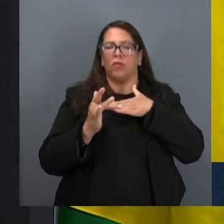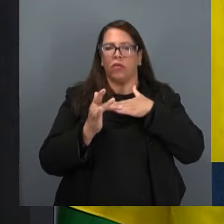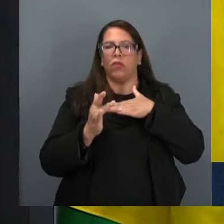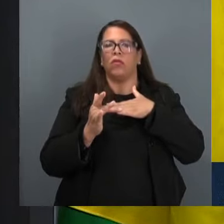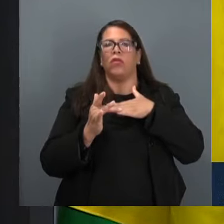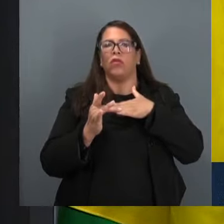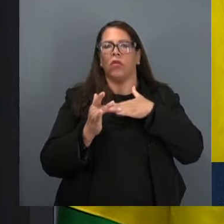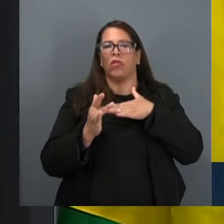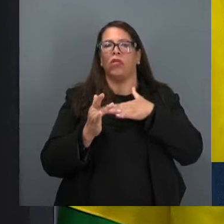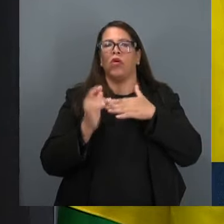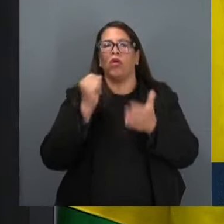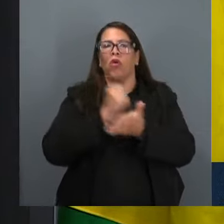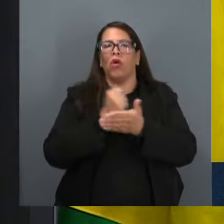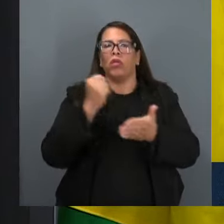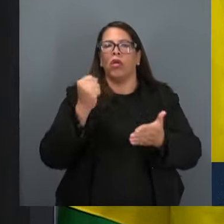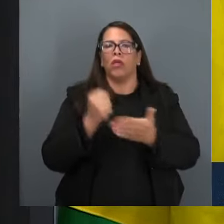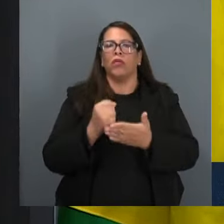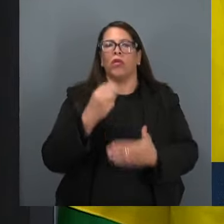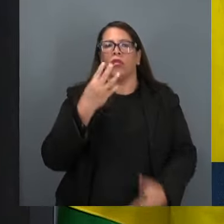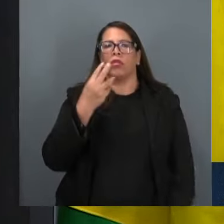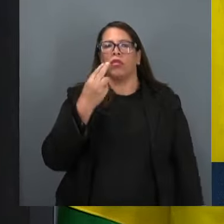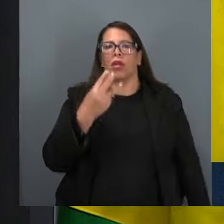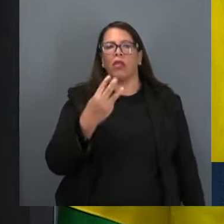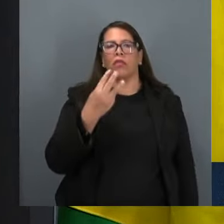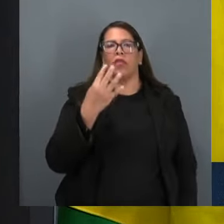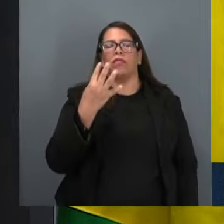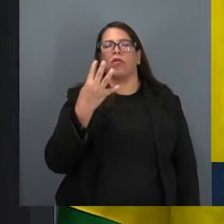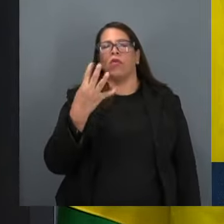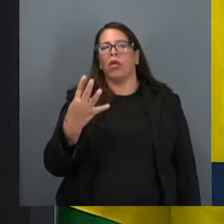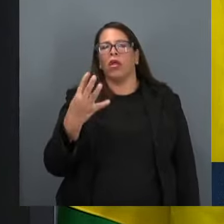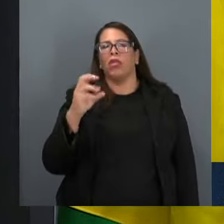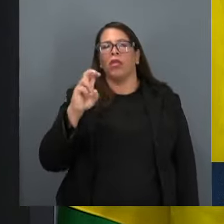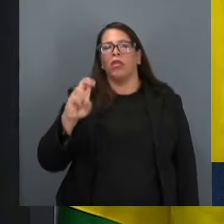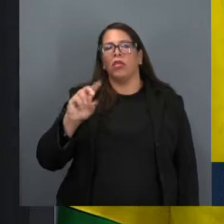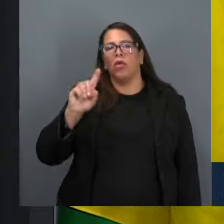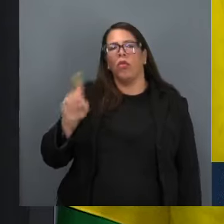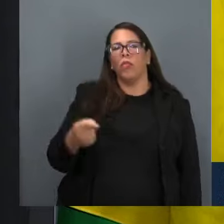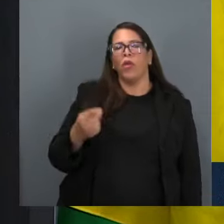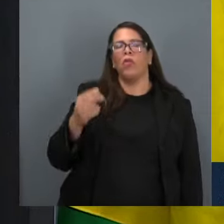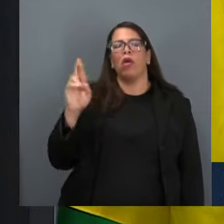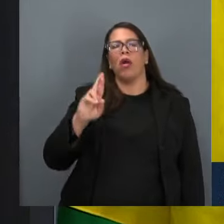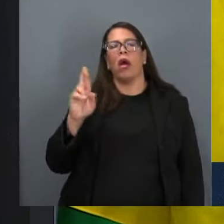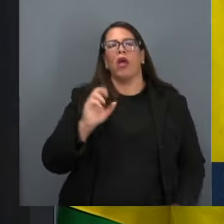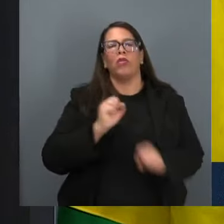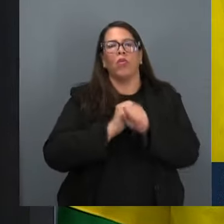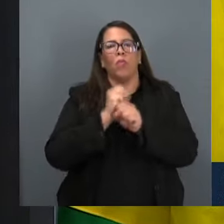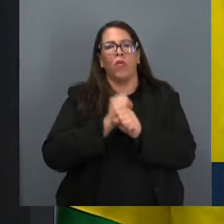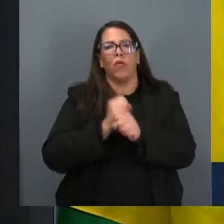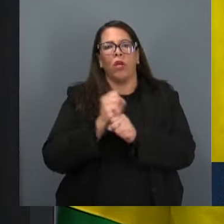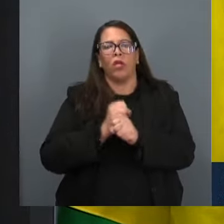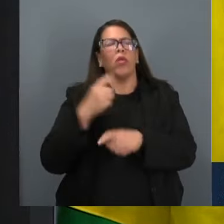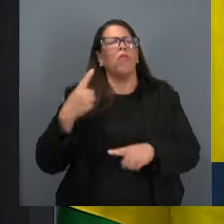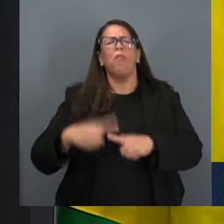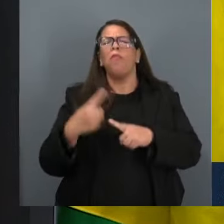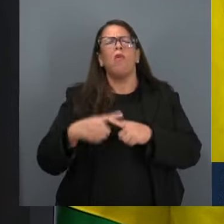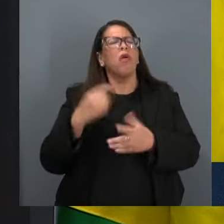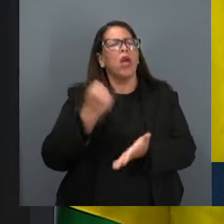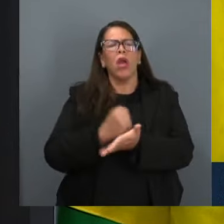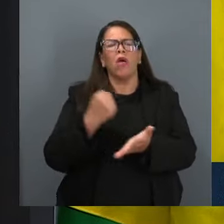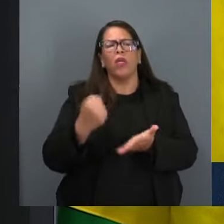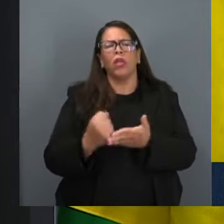num contrato de R$ 345 mil por ano. Por que será?